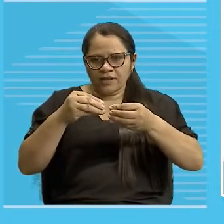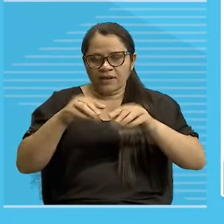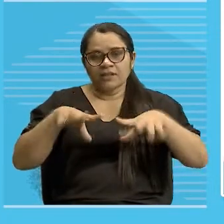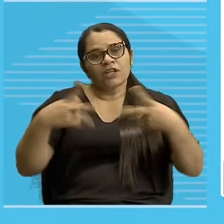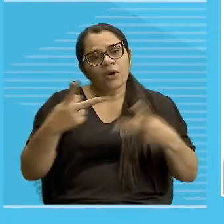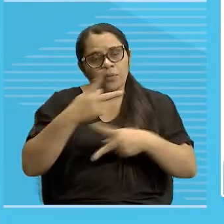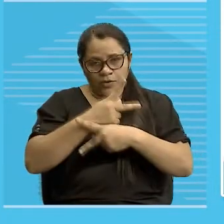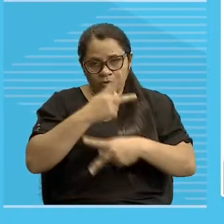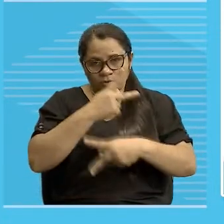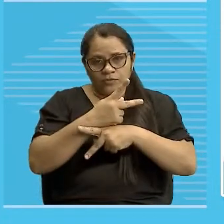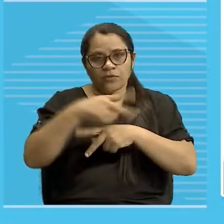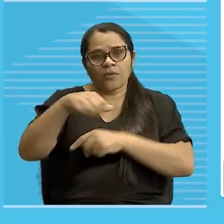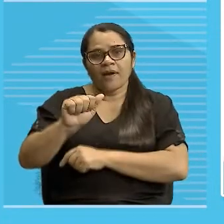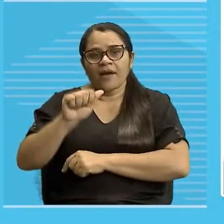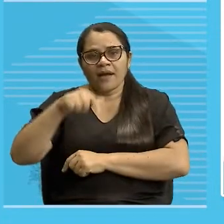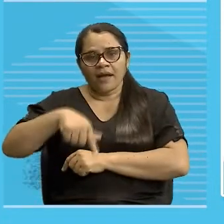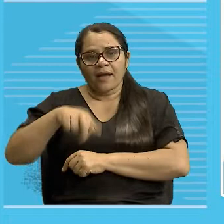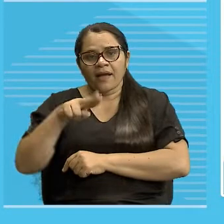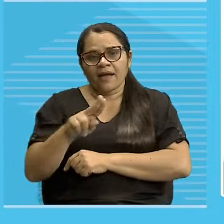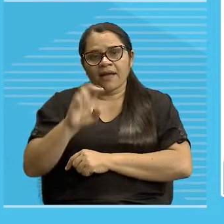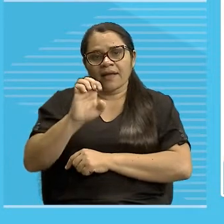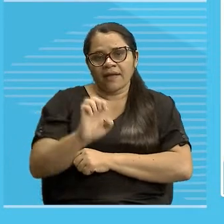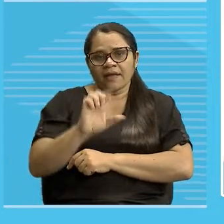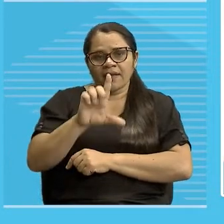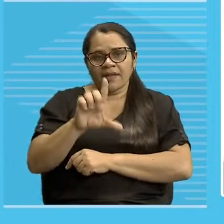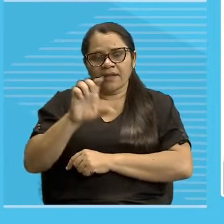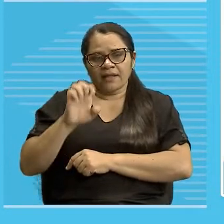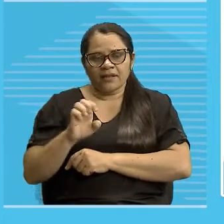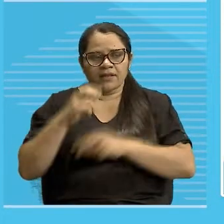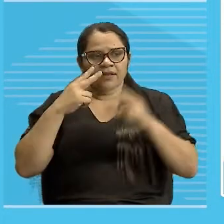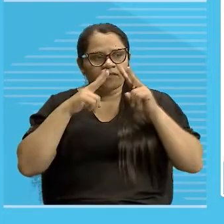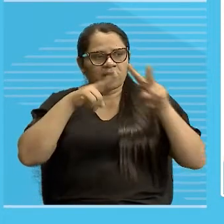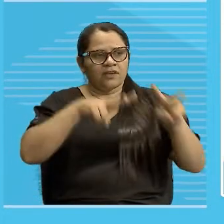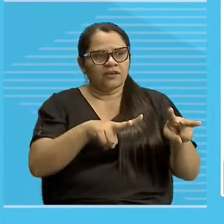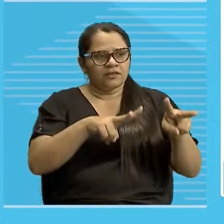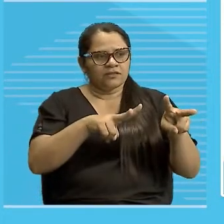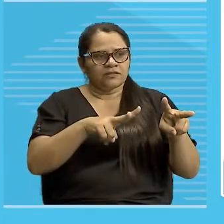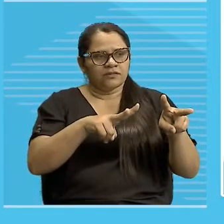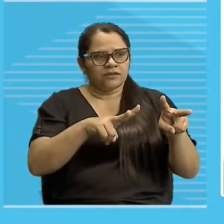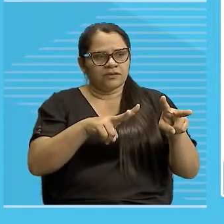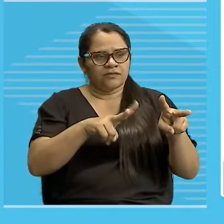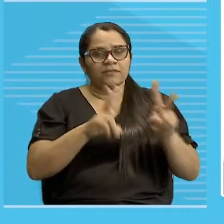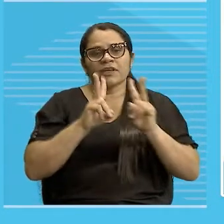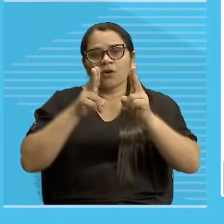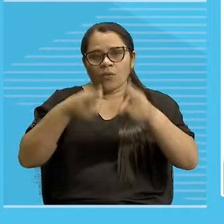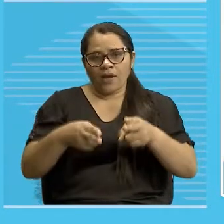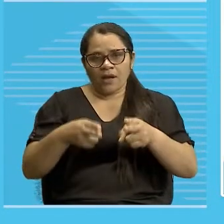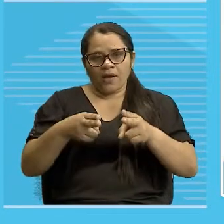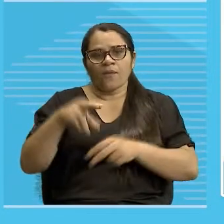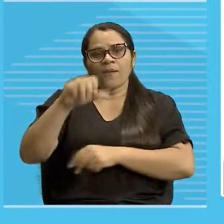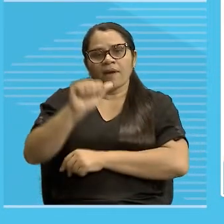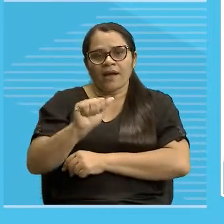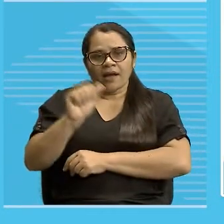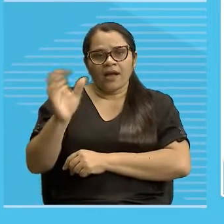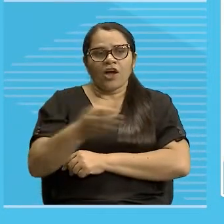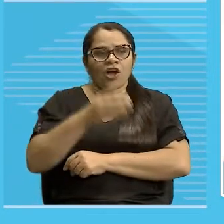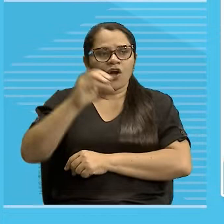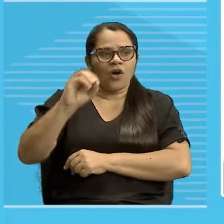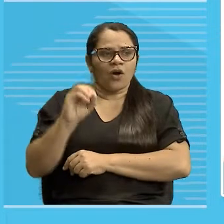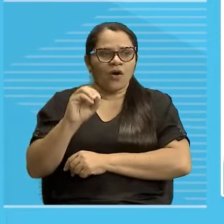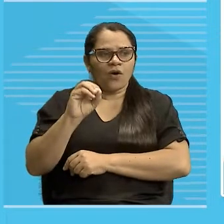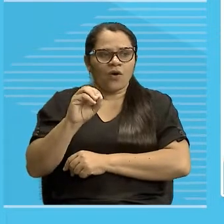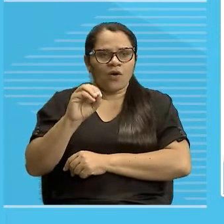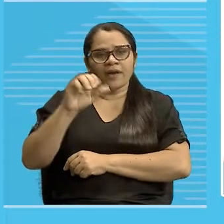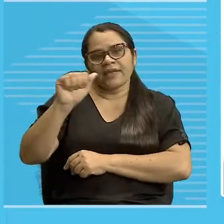aquele também, esse Ozinho aqui, igual àquele. Se você fosse substituir